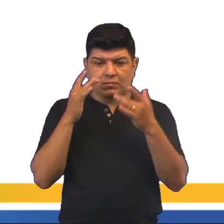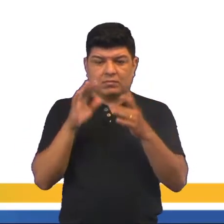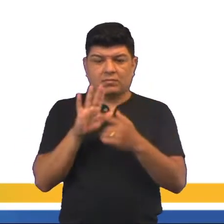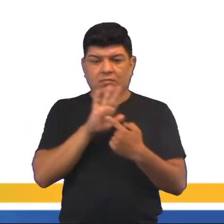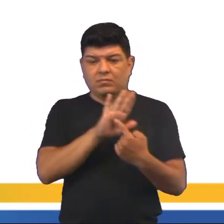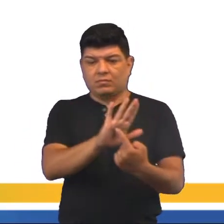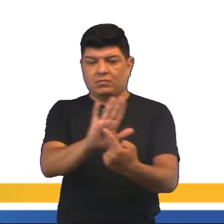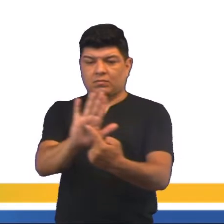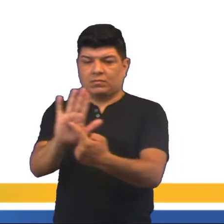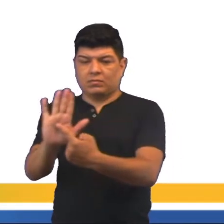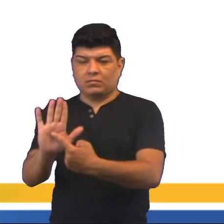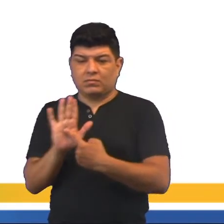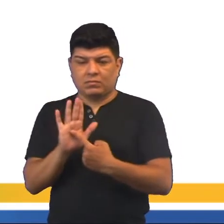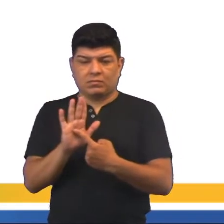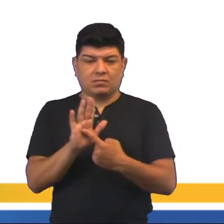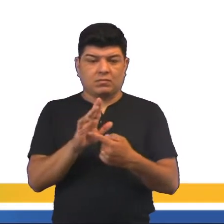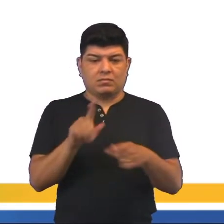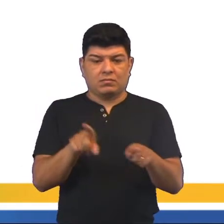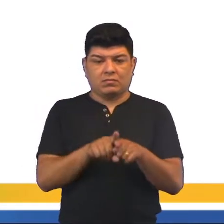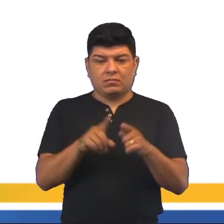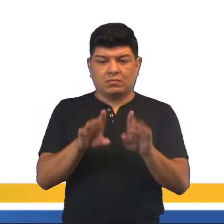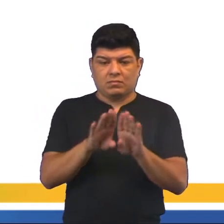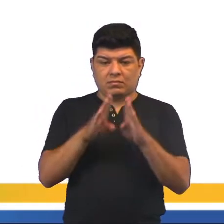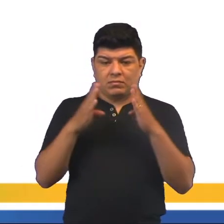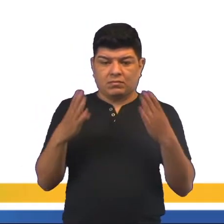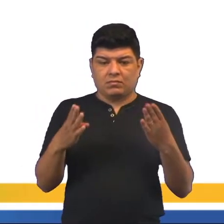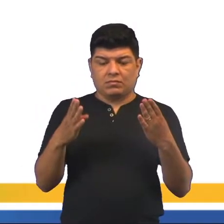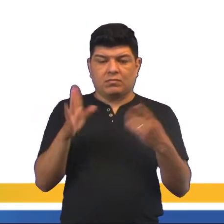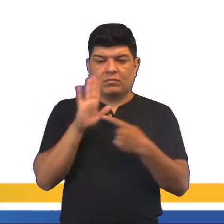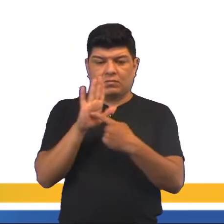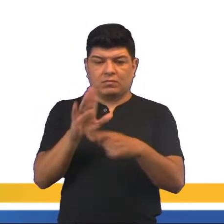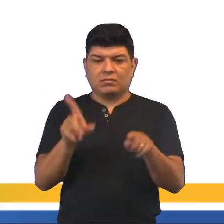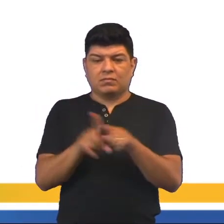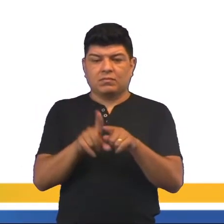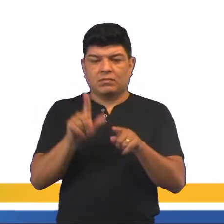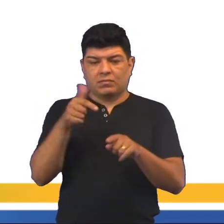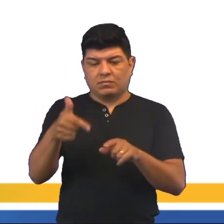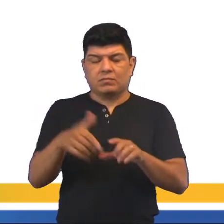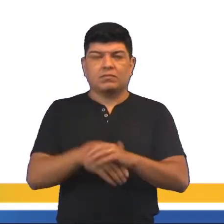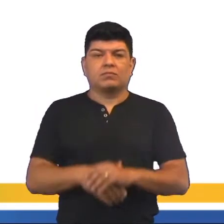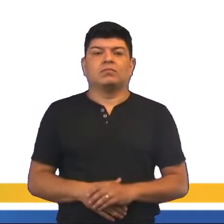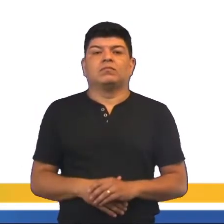exposições, vernissagem, Abertura de exposições e etc.